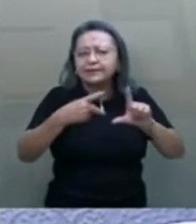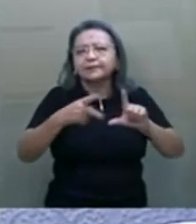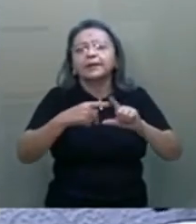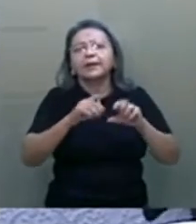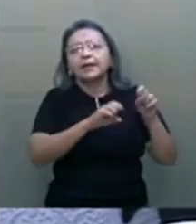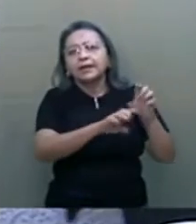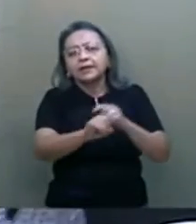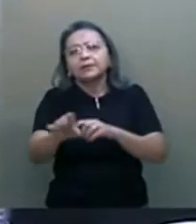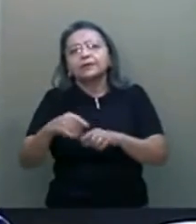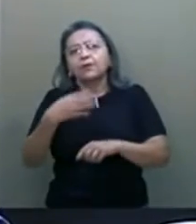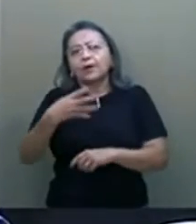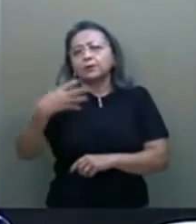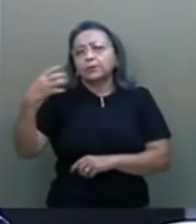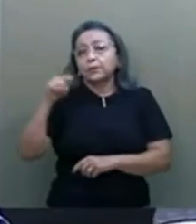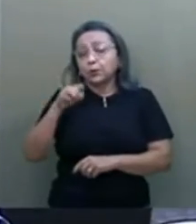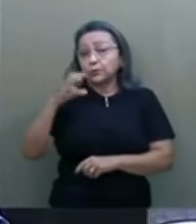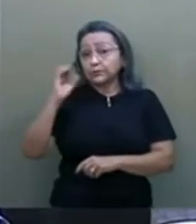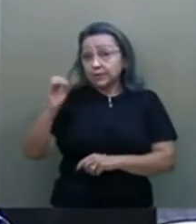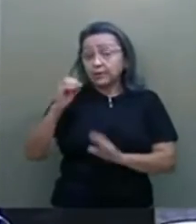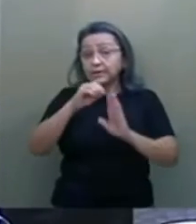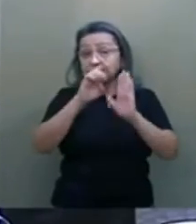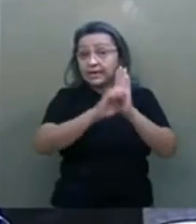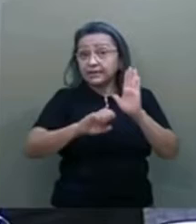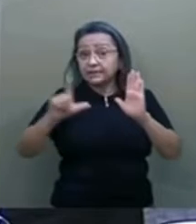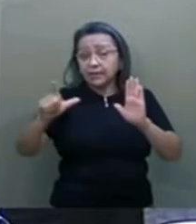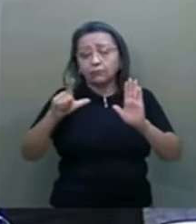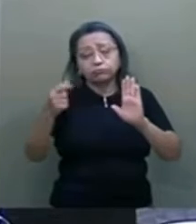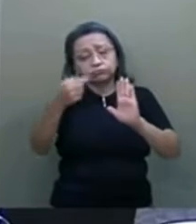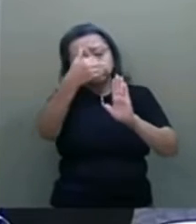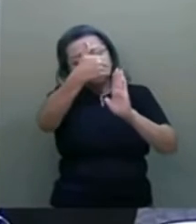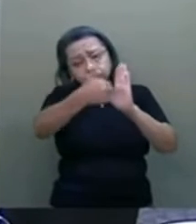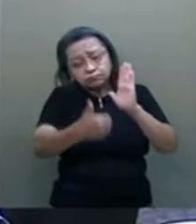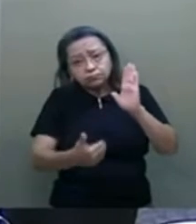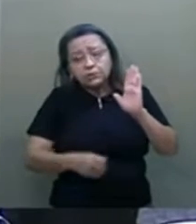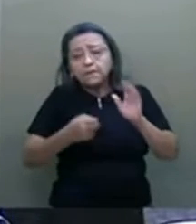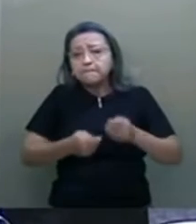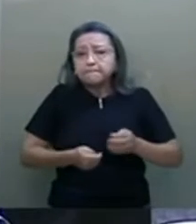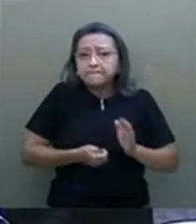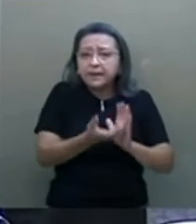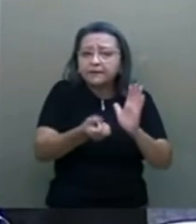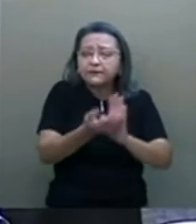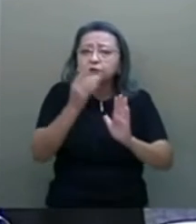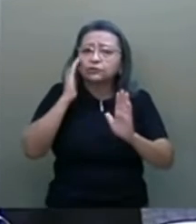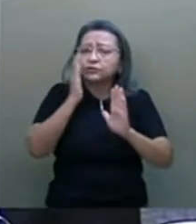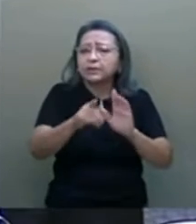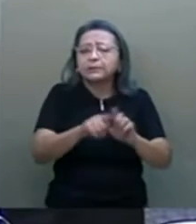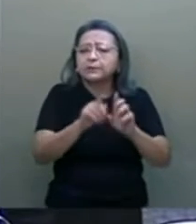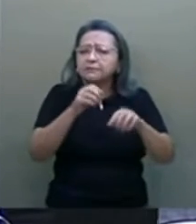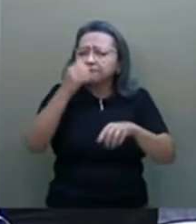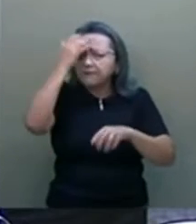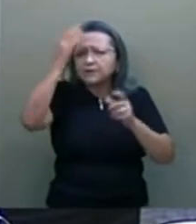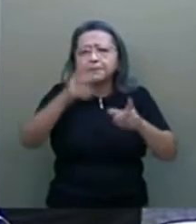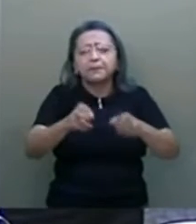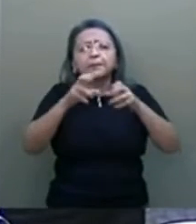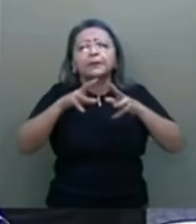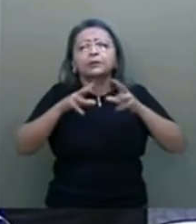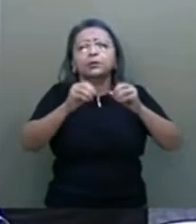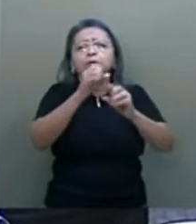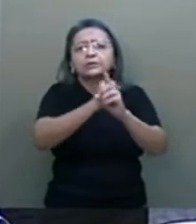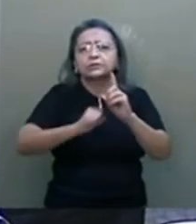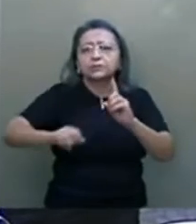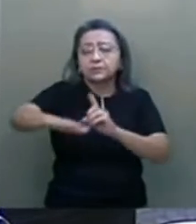4.0. O edital estabelece metas de abrangência que são benefícios diretos e de fácil percepção para toda a sociedade.